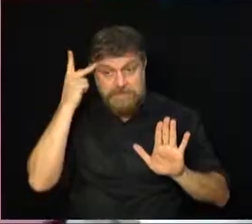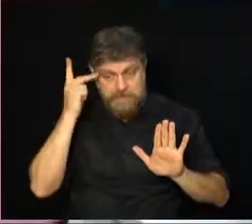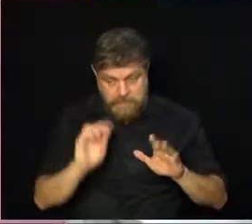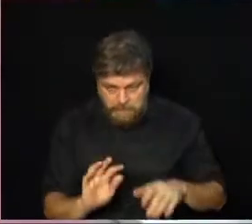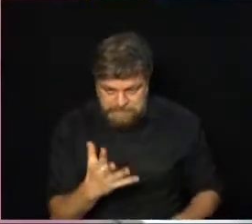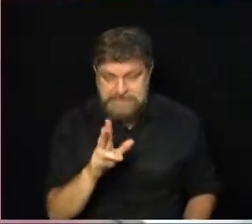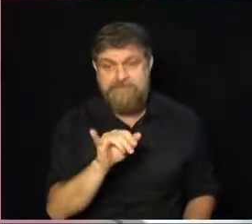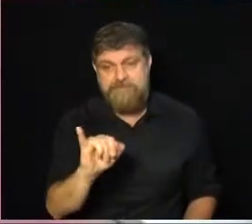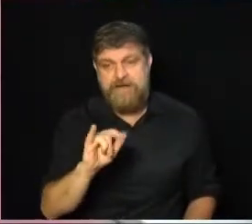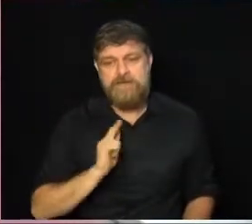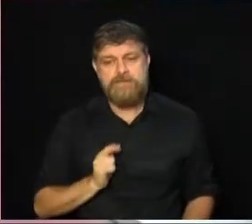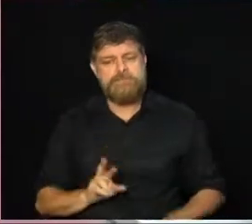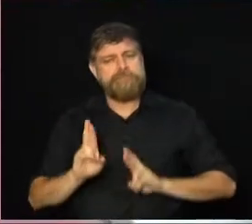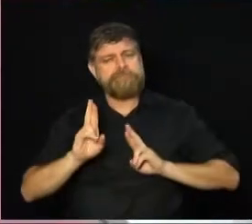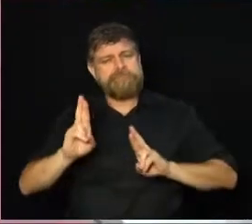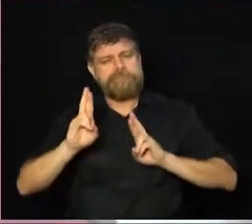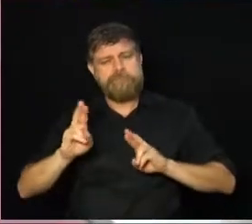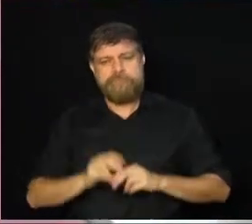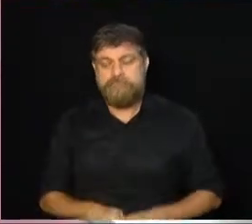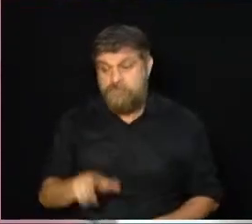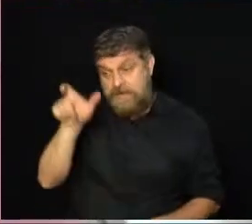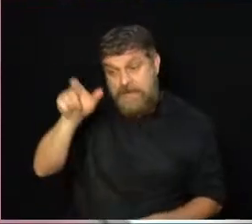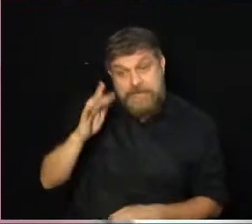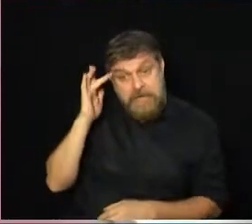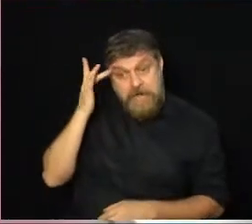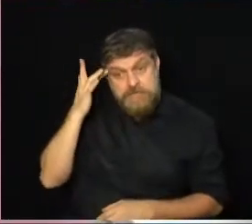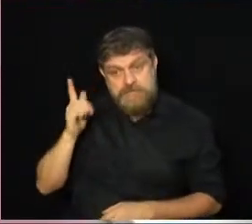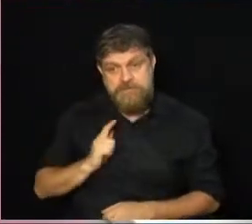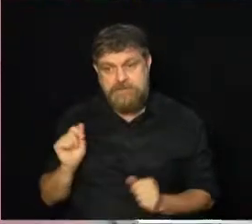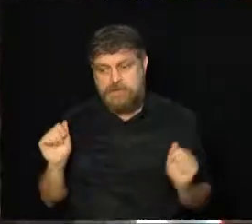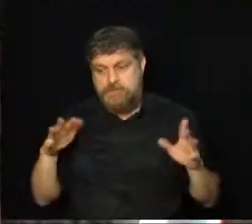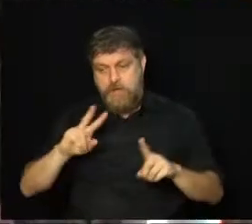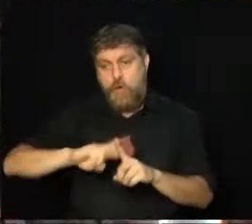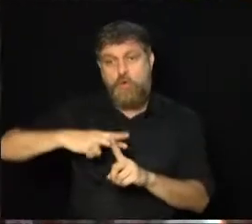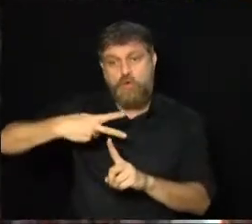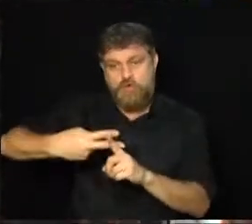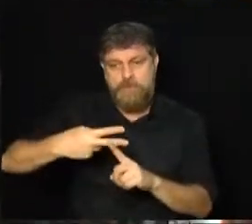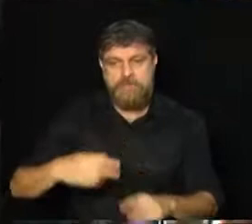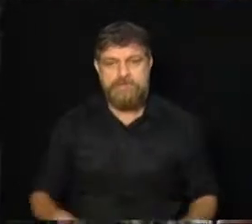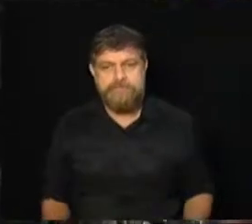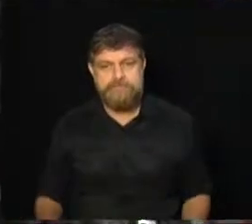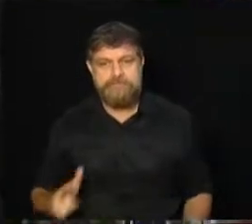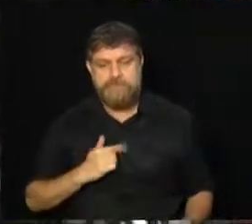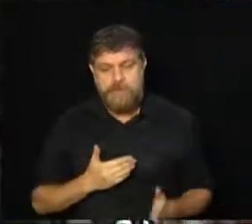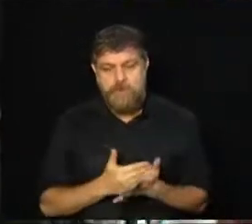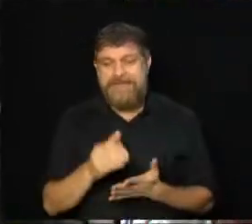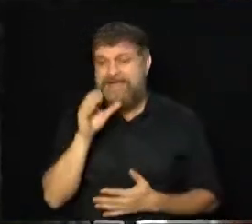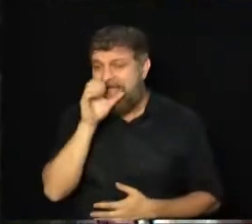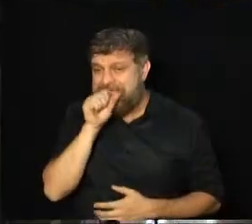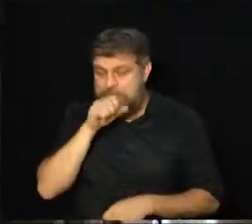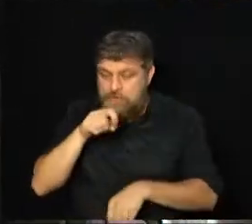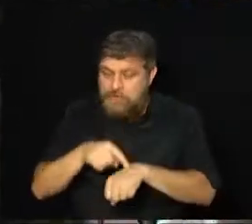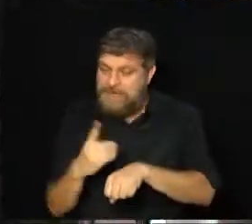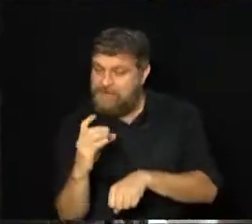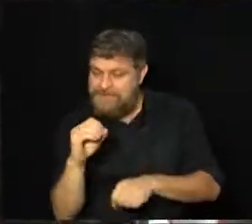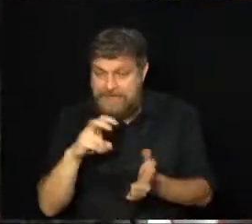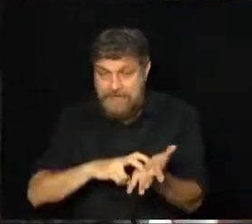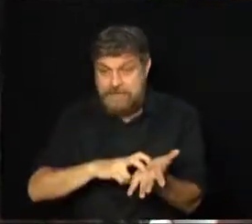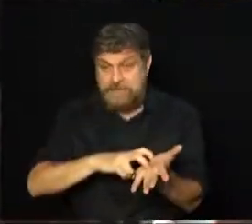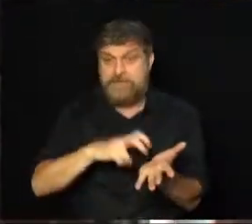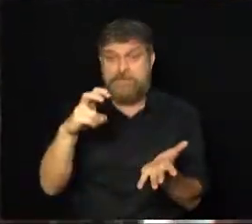E a expectativa de público, segundo a organizadora, é que dobre. Vai começar no sábado, às 10 horas da manhã.